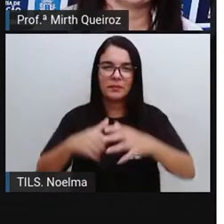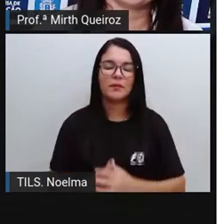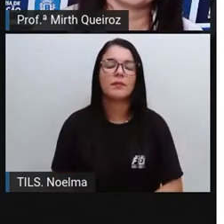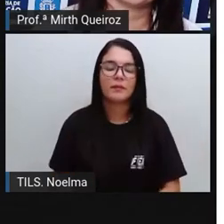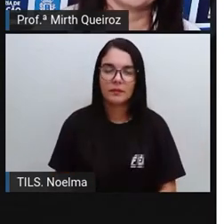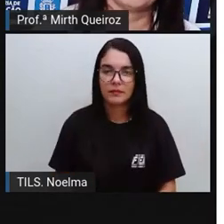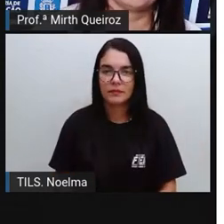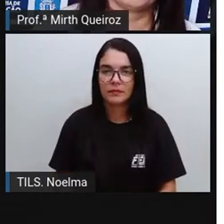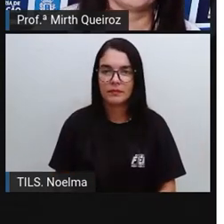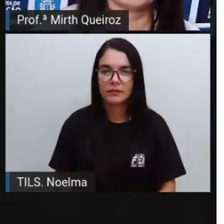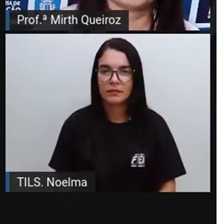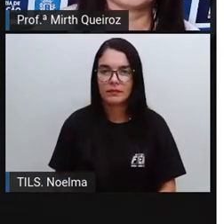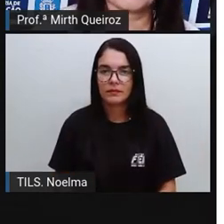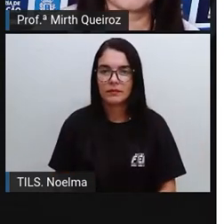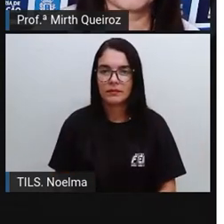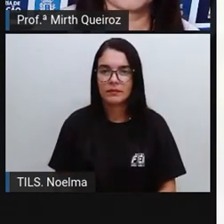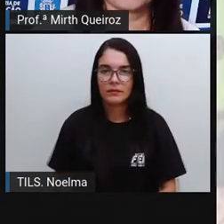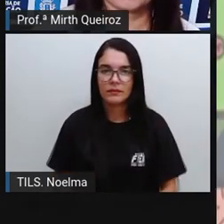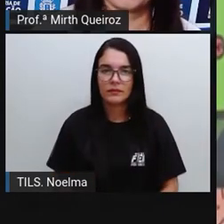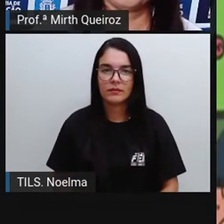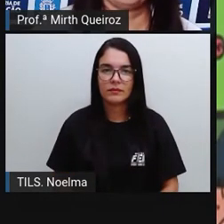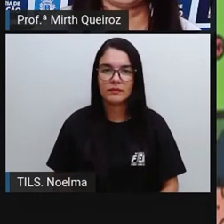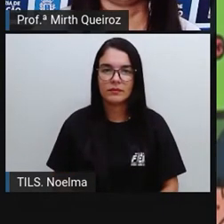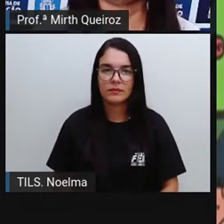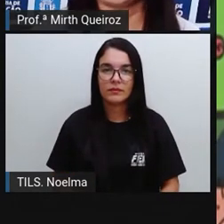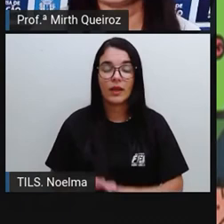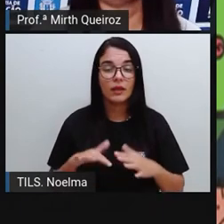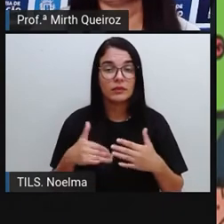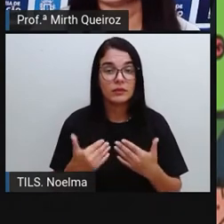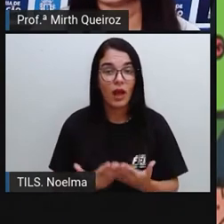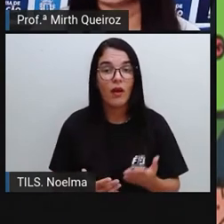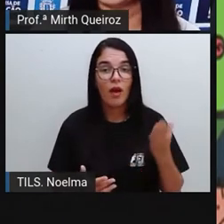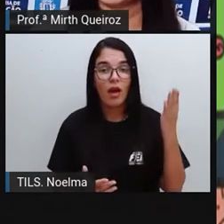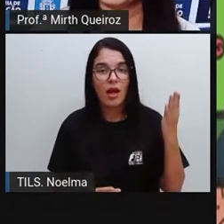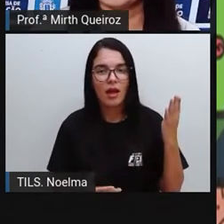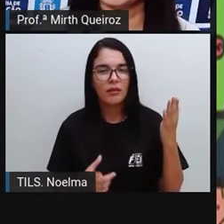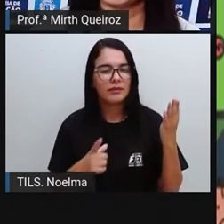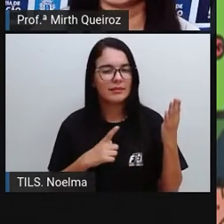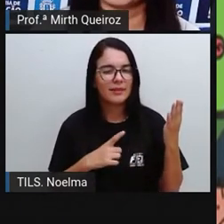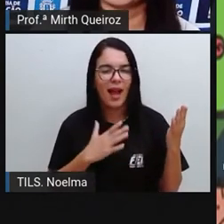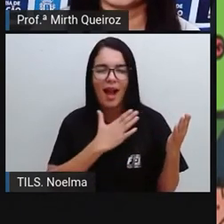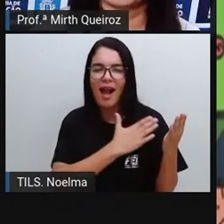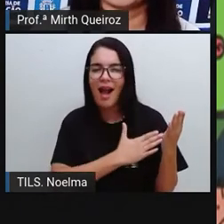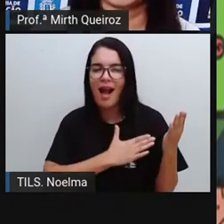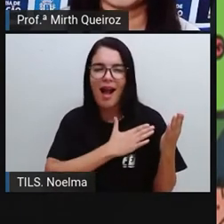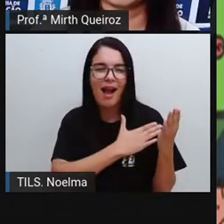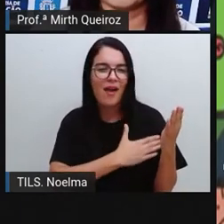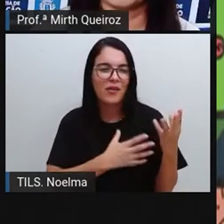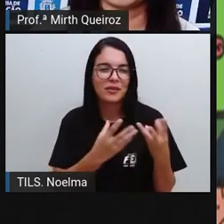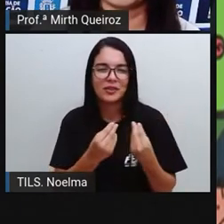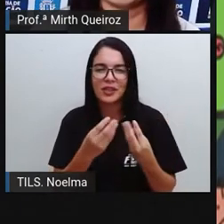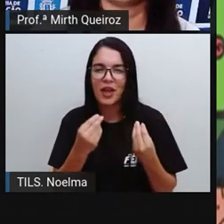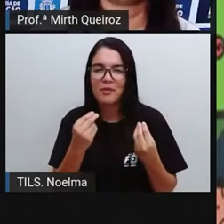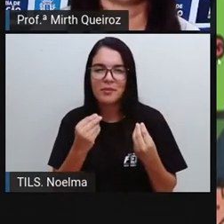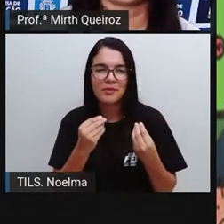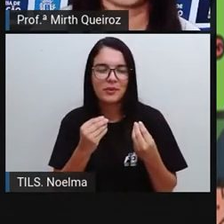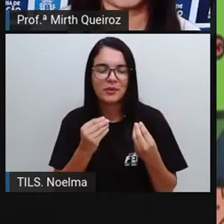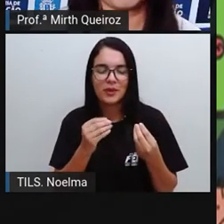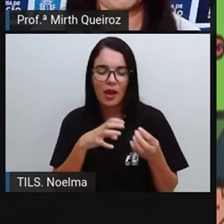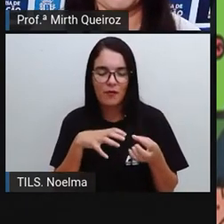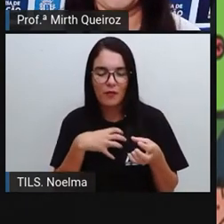dessas campanhas publicitárias. Brito abusa das formas geométricas para poder preencher a tela, né?